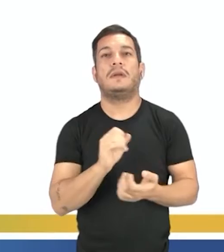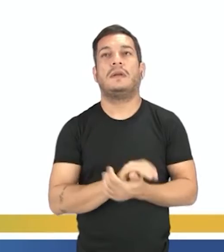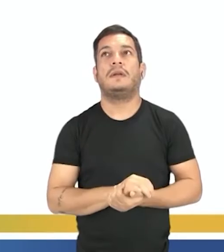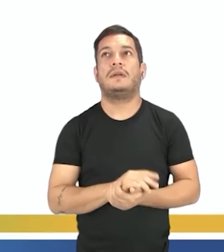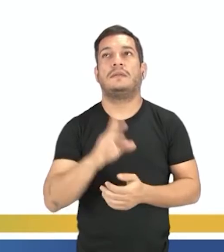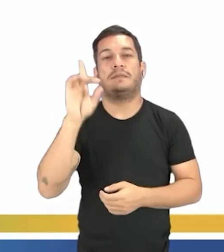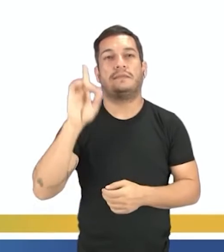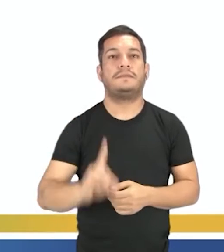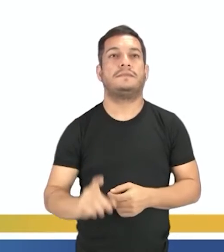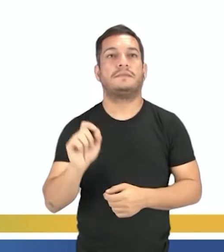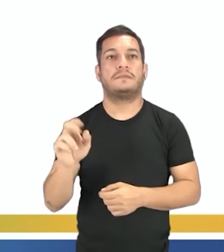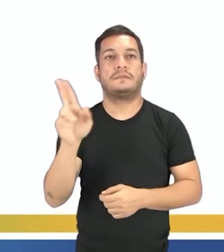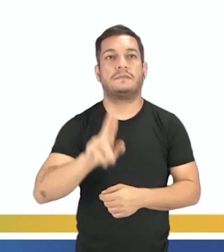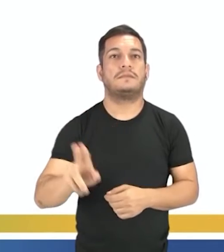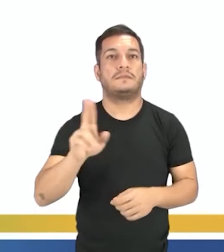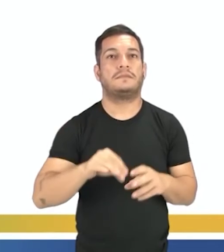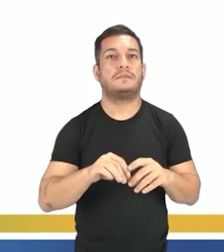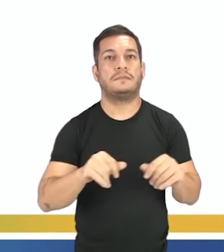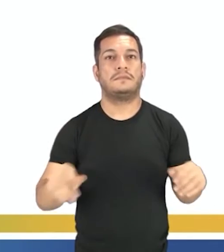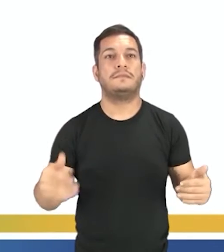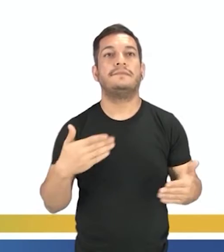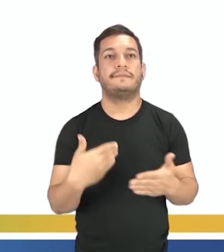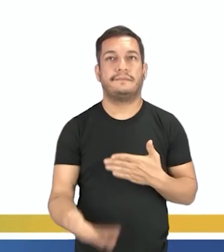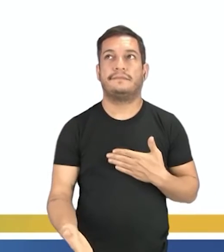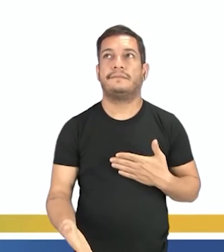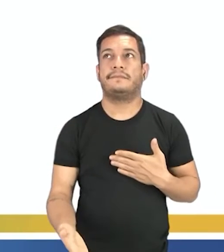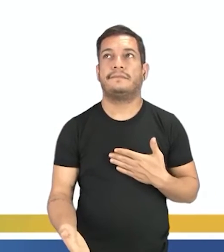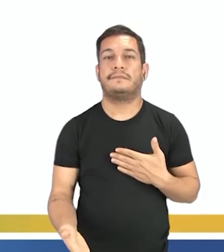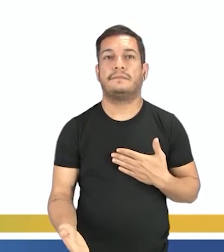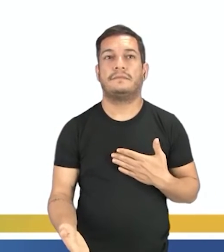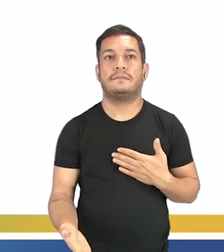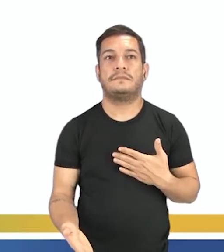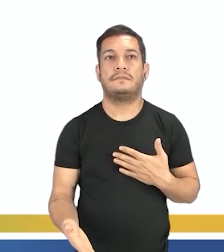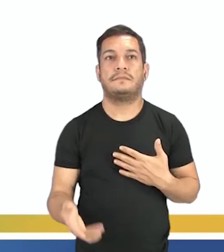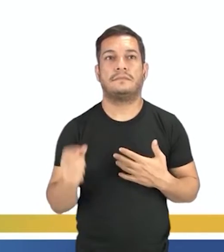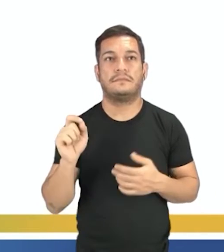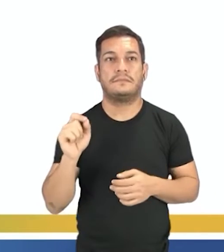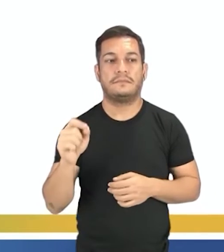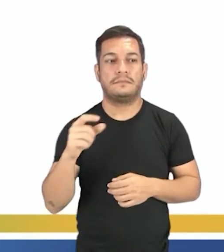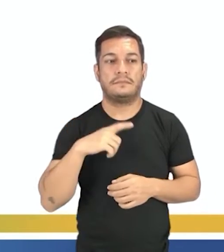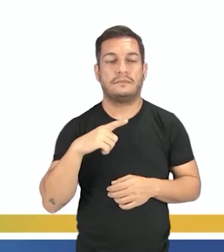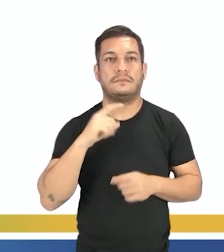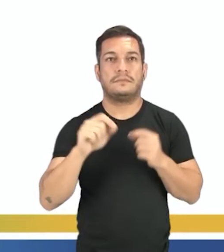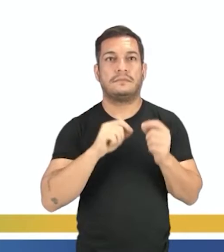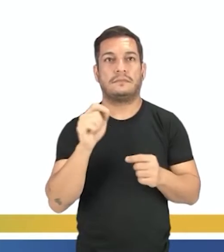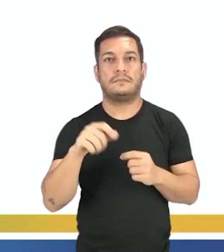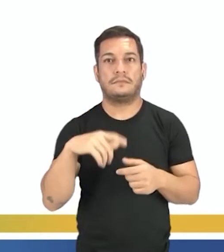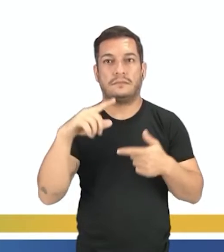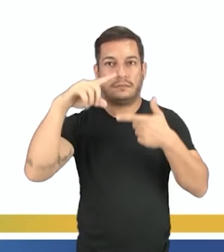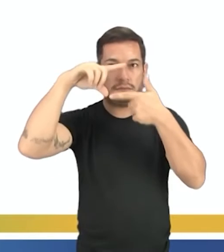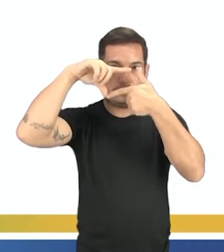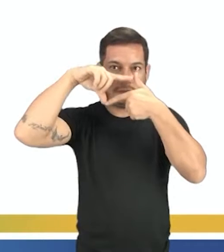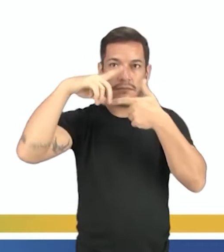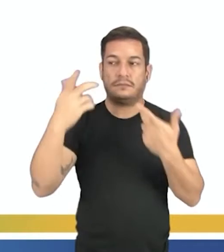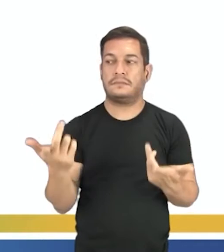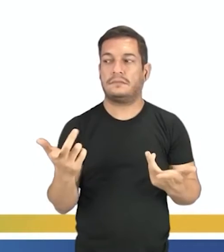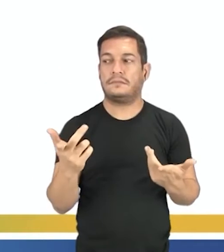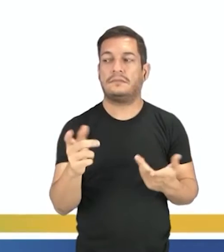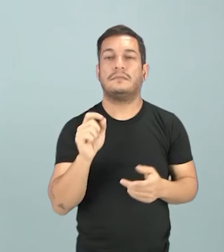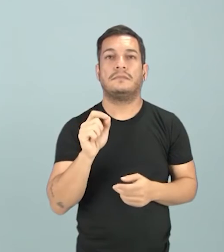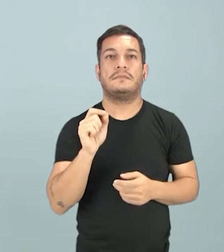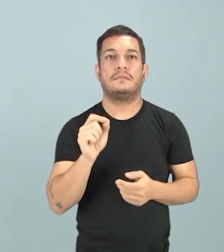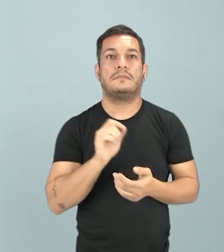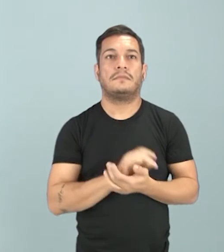Direitos ao uso da terra foram perdidos. A mais-valia e a alienação. O que é isso?